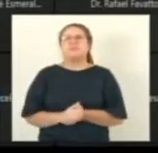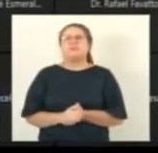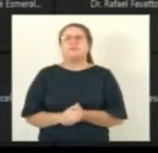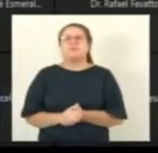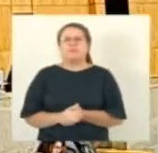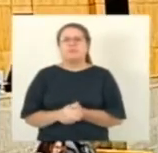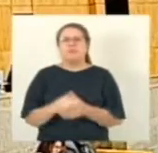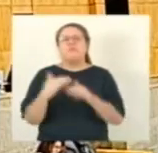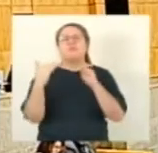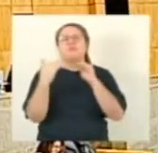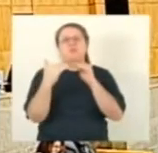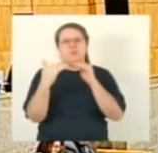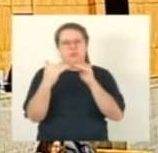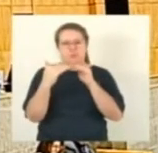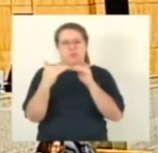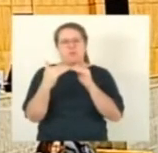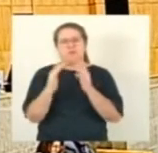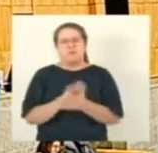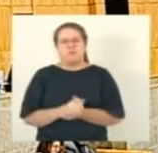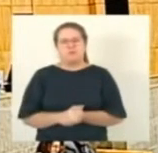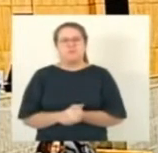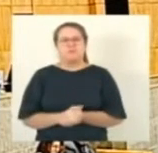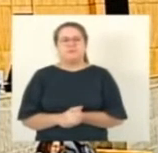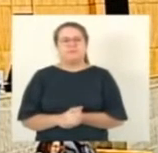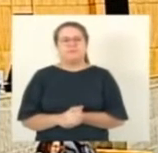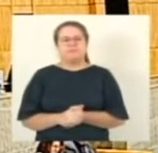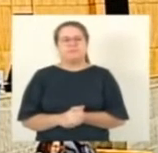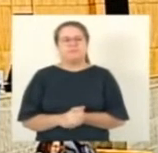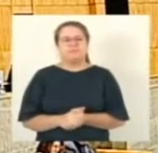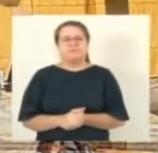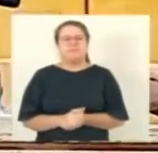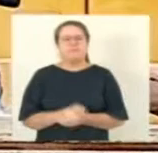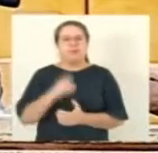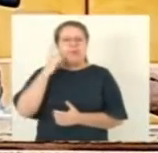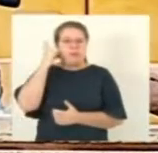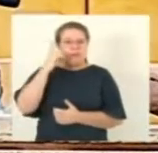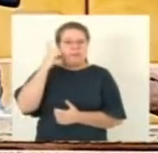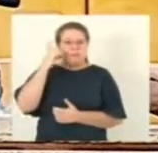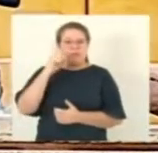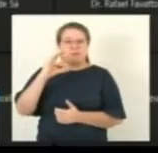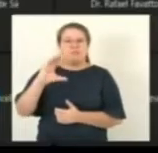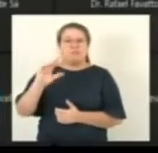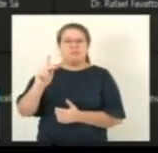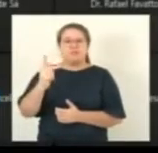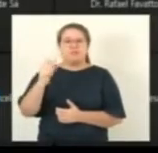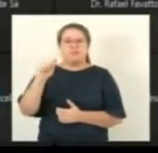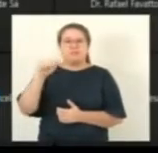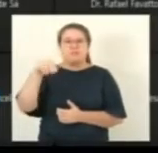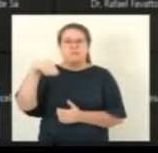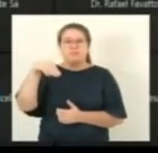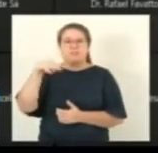voto com relator deputado Vandinho deputado Alexandre Chambilho